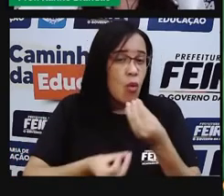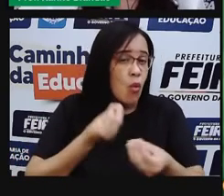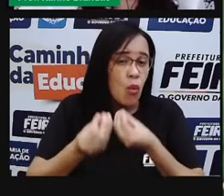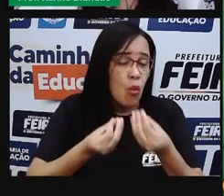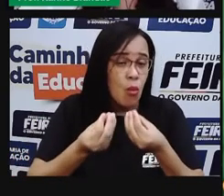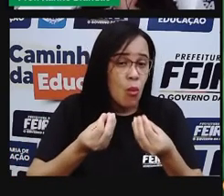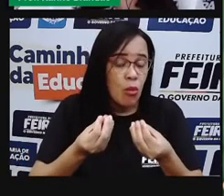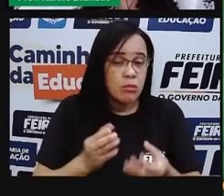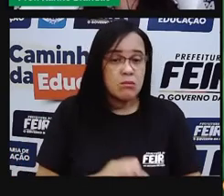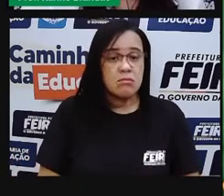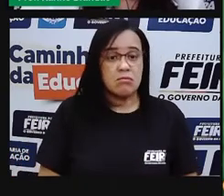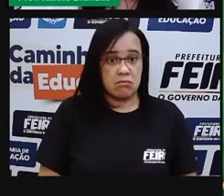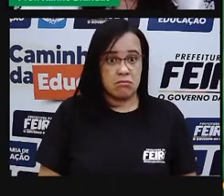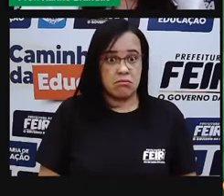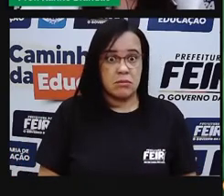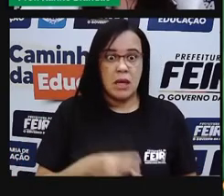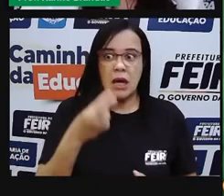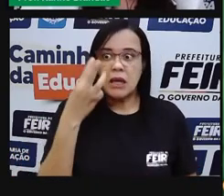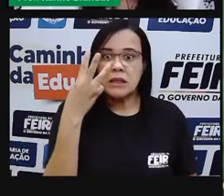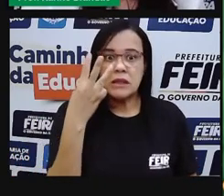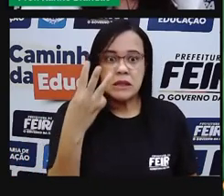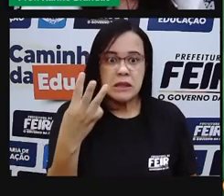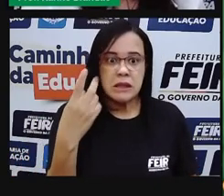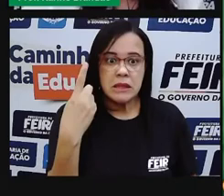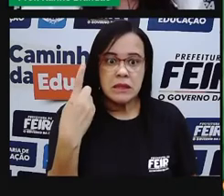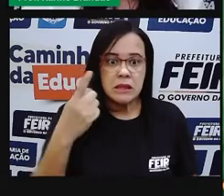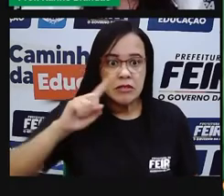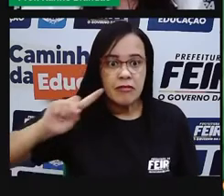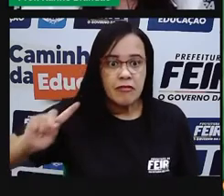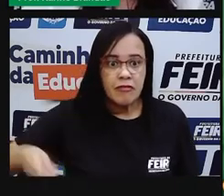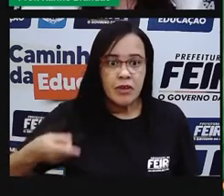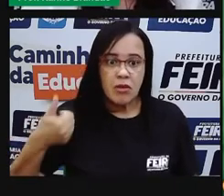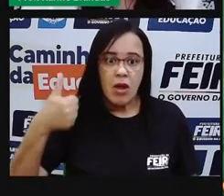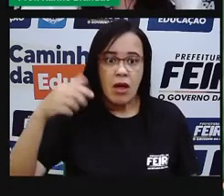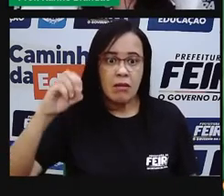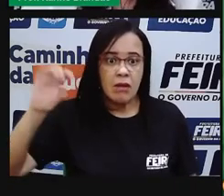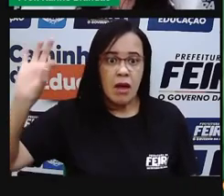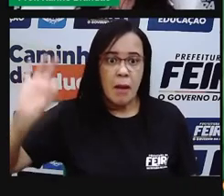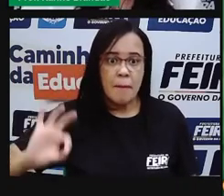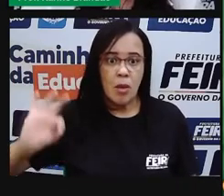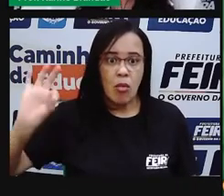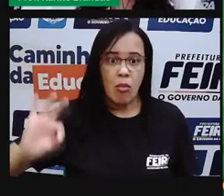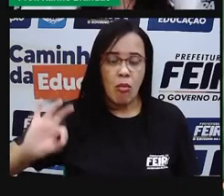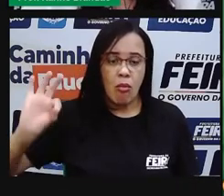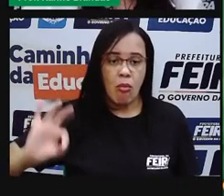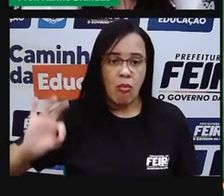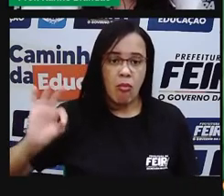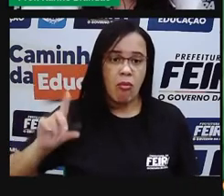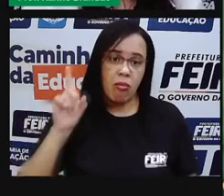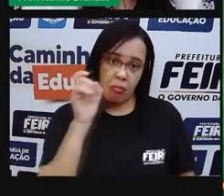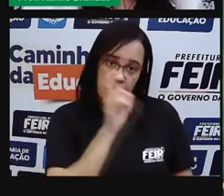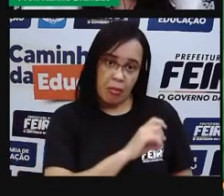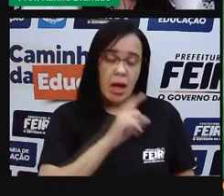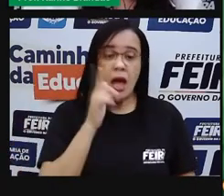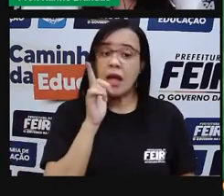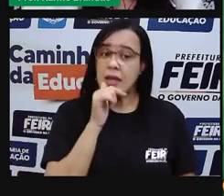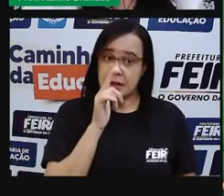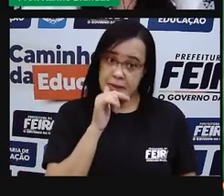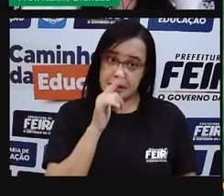Aproximadamente, 31,10% é de água doce líquida no nosso planeta.